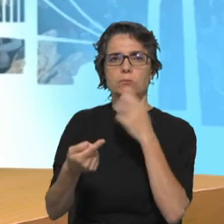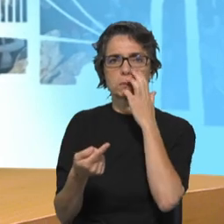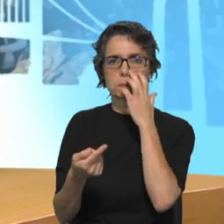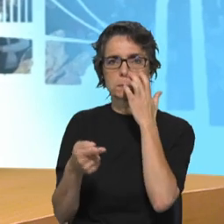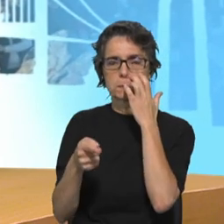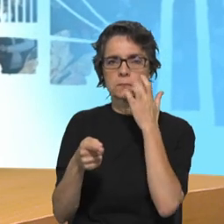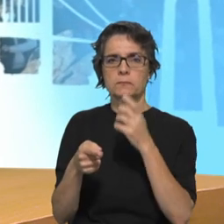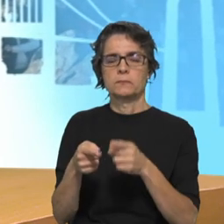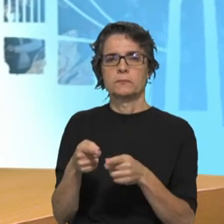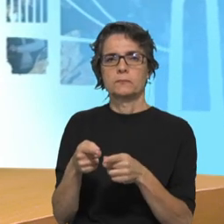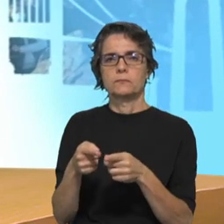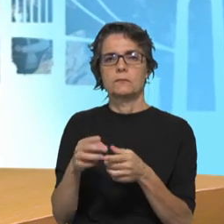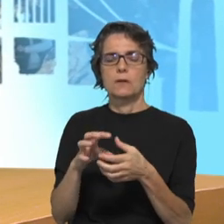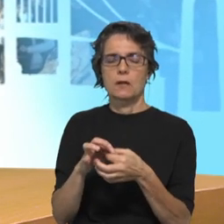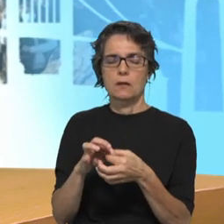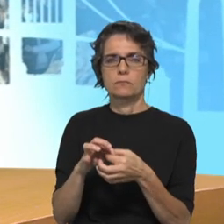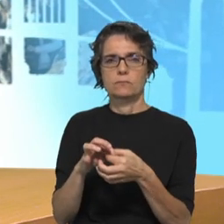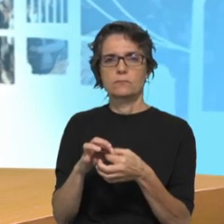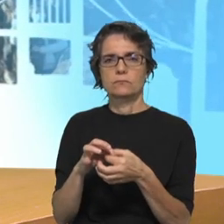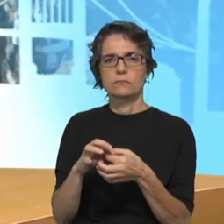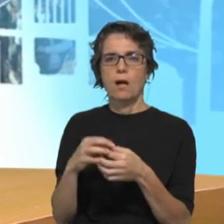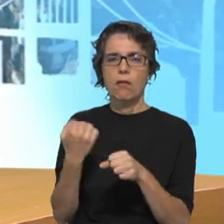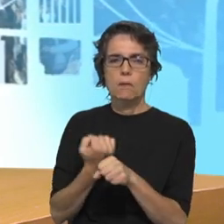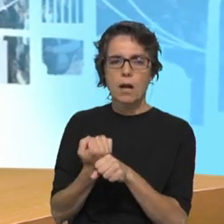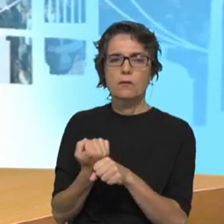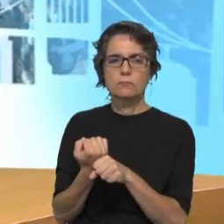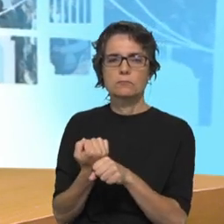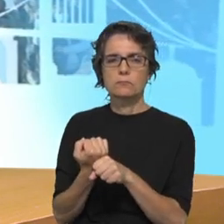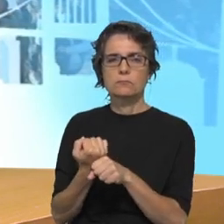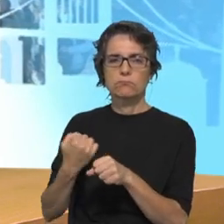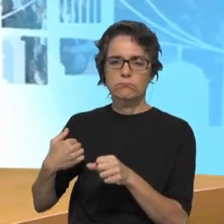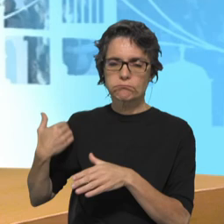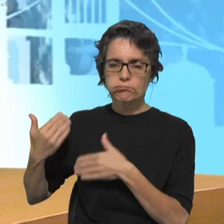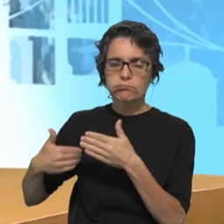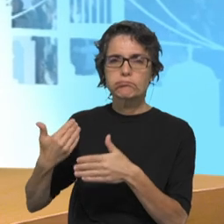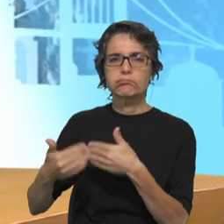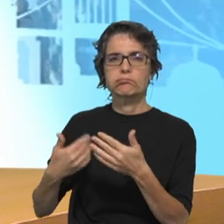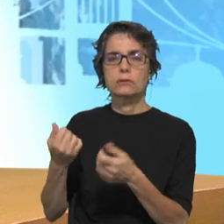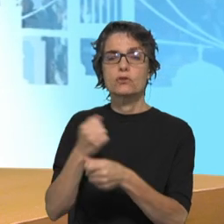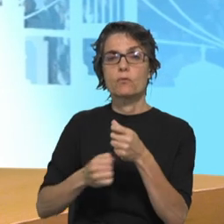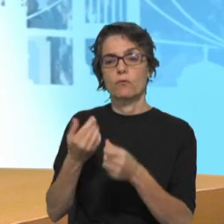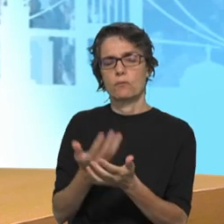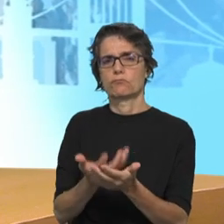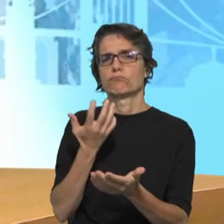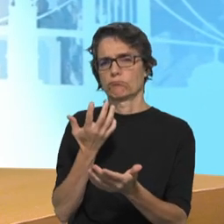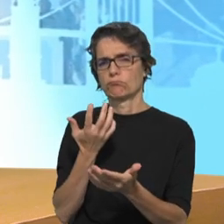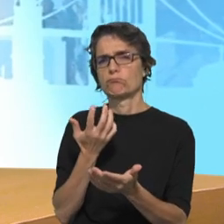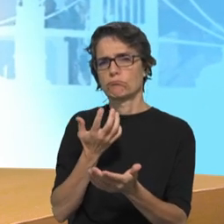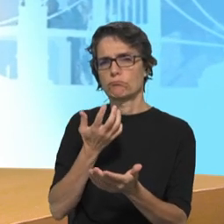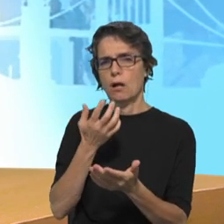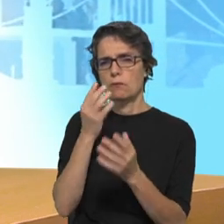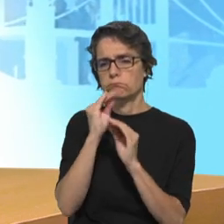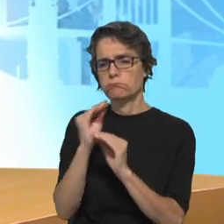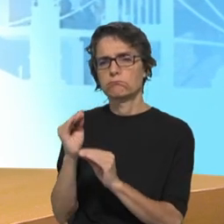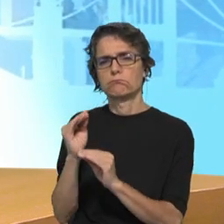aquilo que é a sabedoria, do movimento com um método absolutamente testado e credível e com